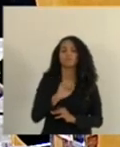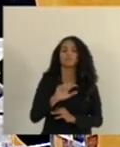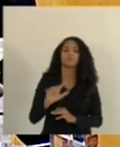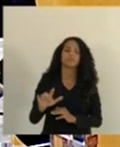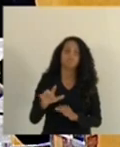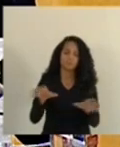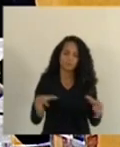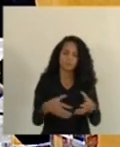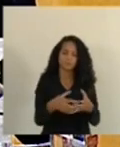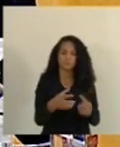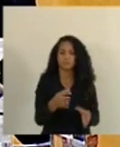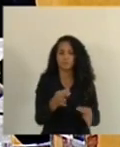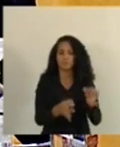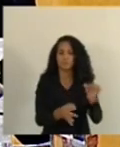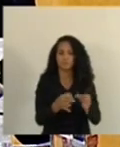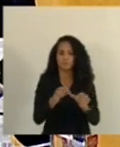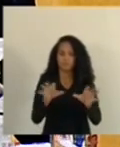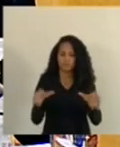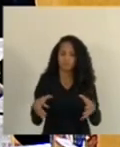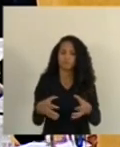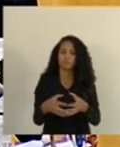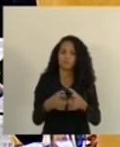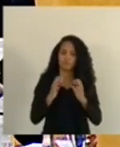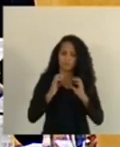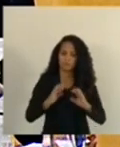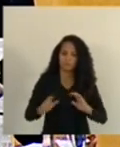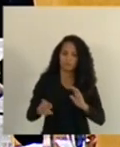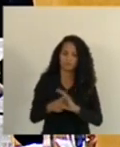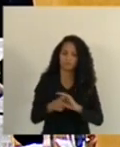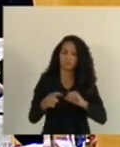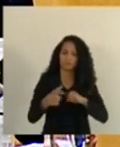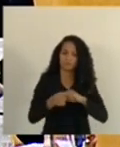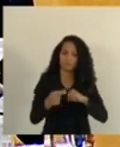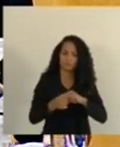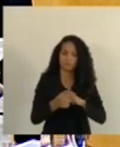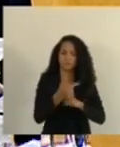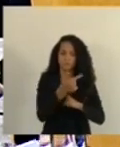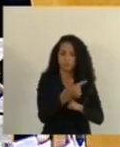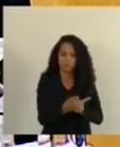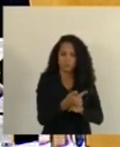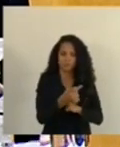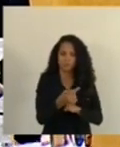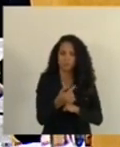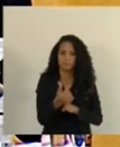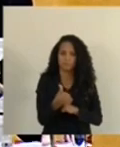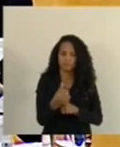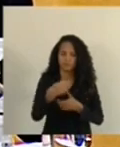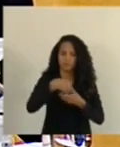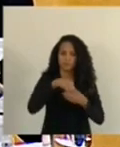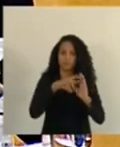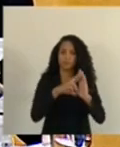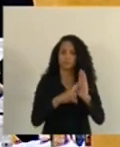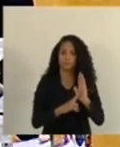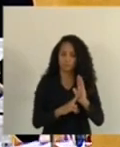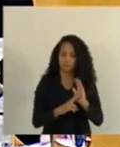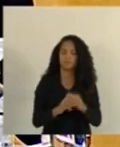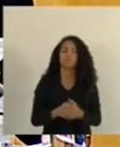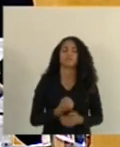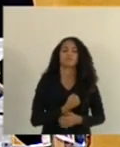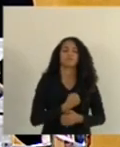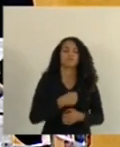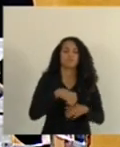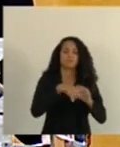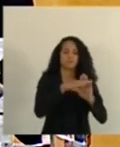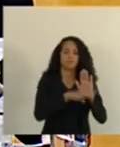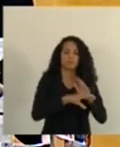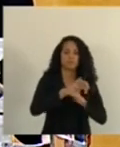as Comissões de Justiça e de Cidadania, na forma do artigo 276 do Regimento Interno. Número item da pauta,